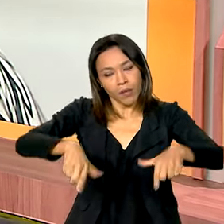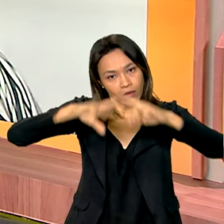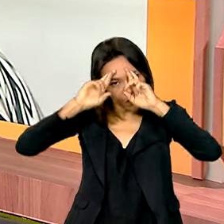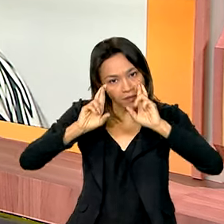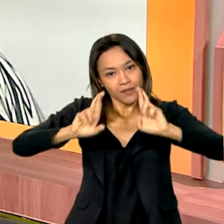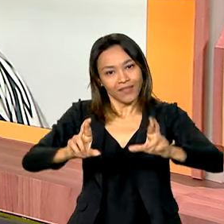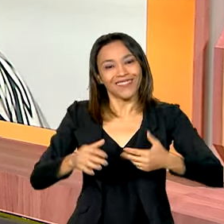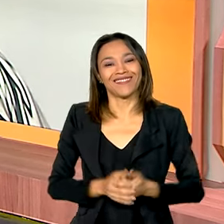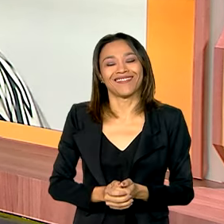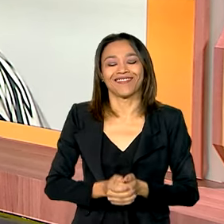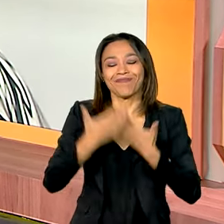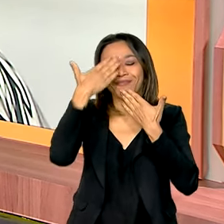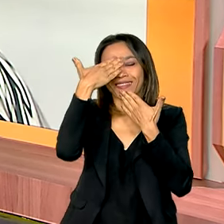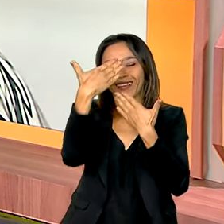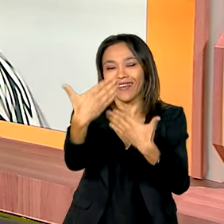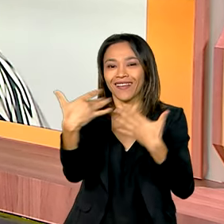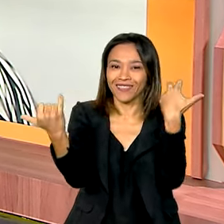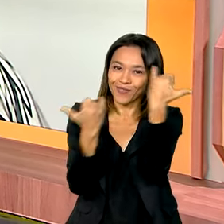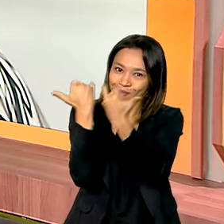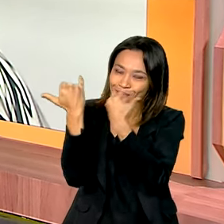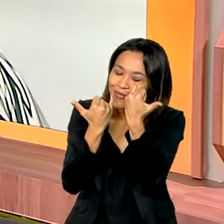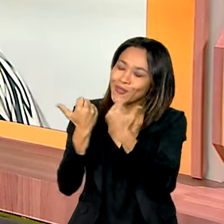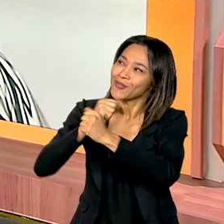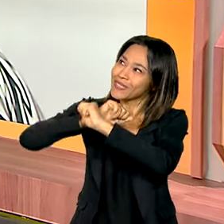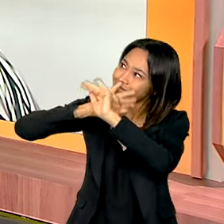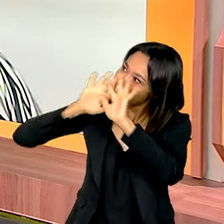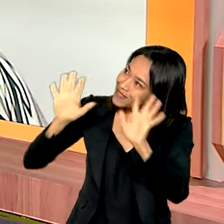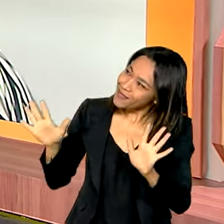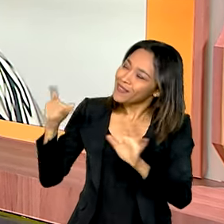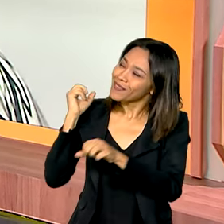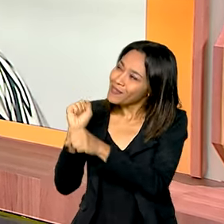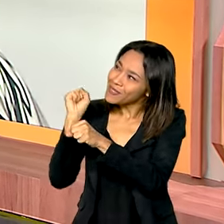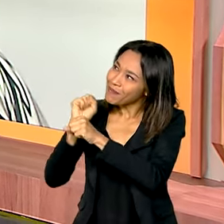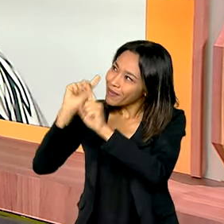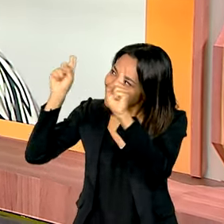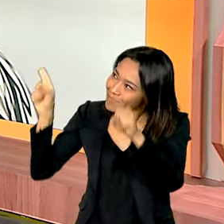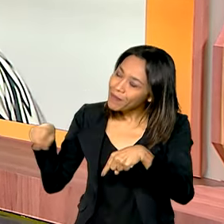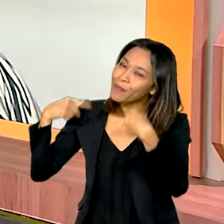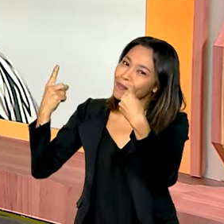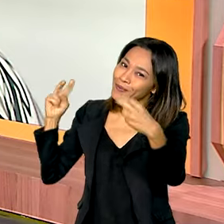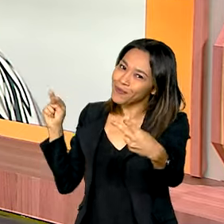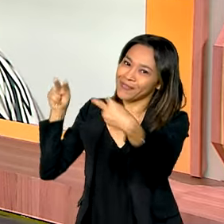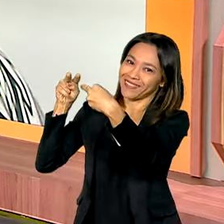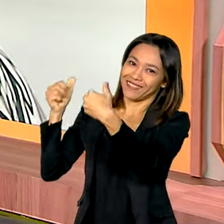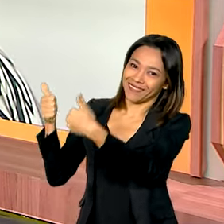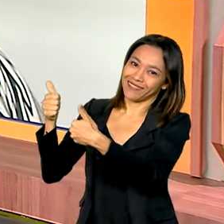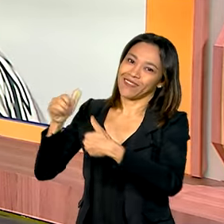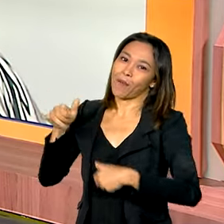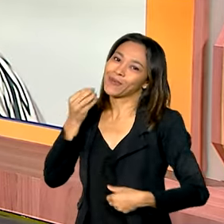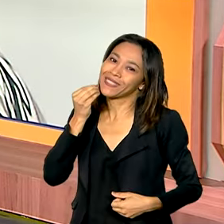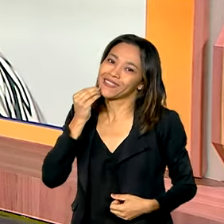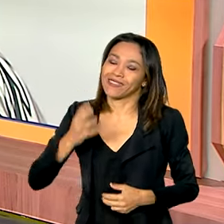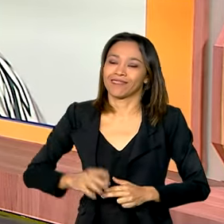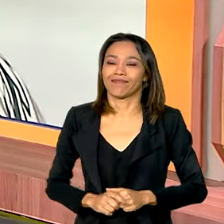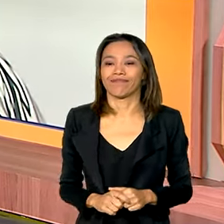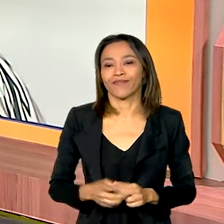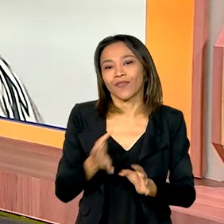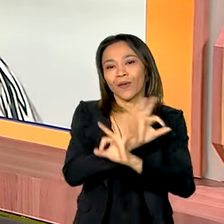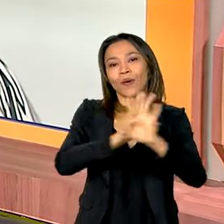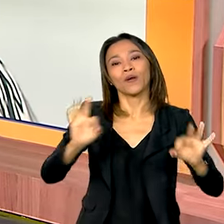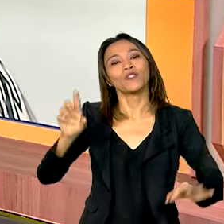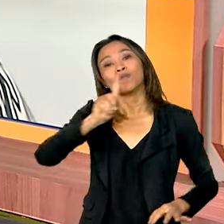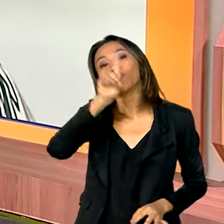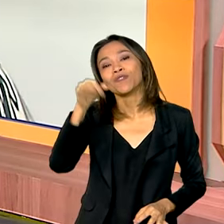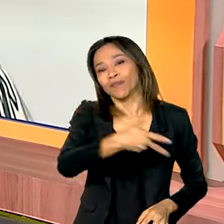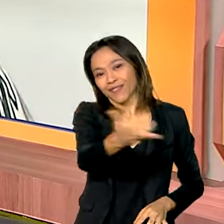Muito obrigada pelas informações, pelos esclarecimentos e eu aguardo a senhora numa próxima oportunidade. Eu que agradeço, um ótimo dia para